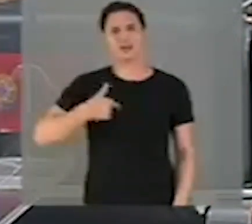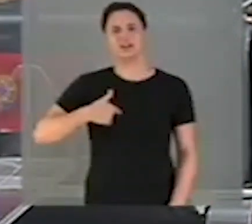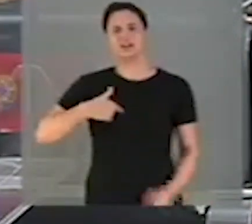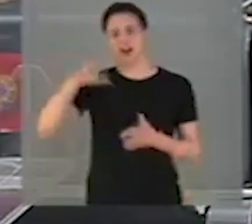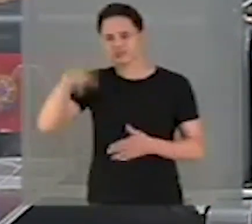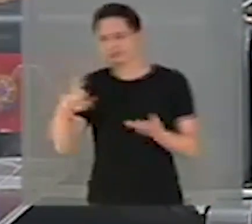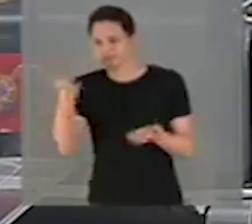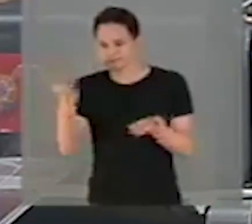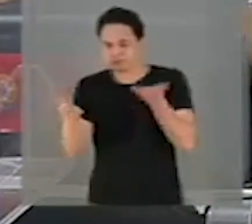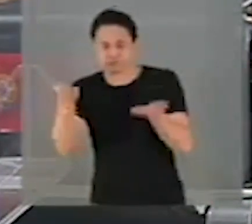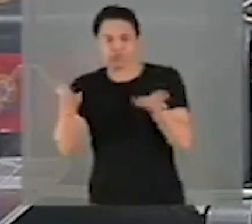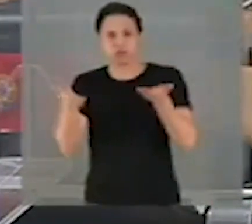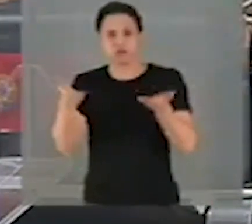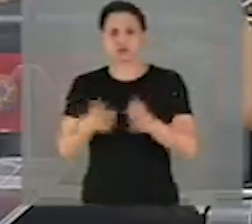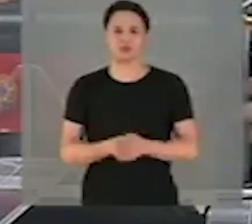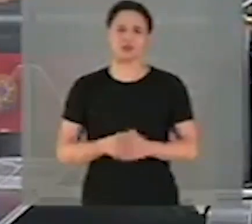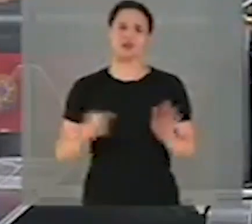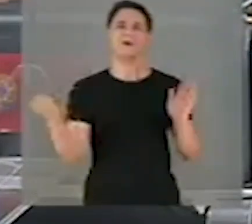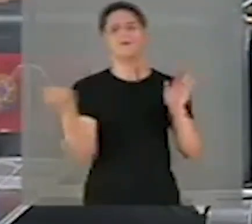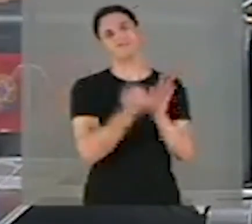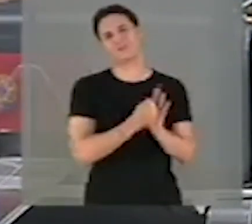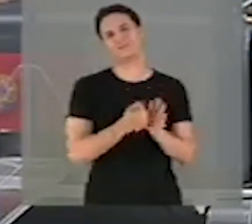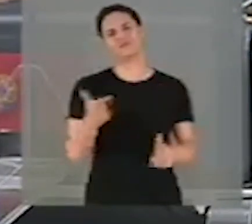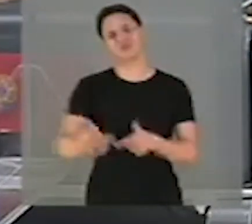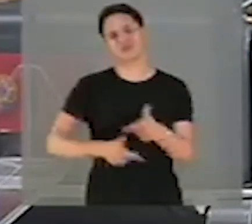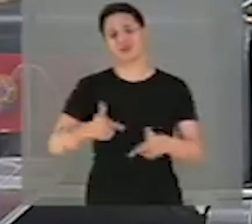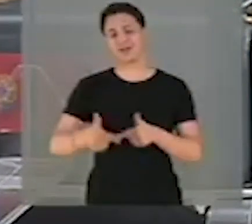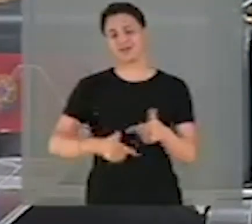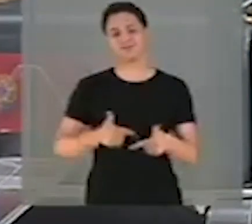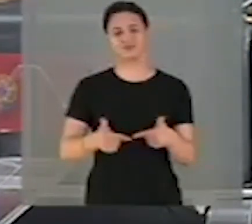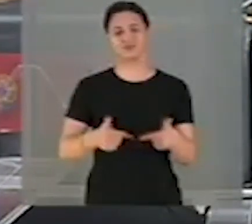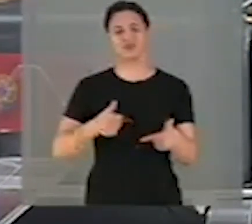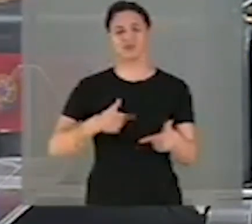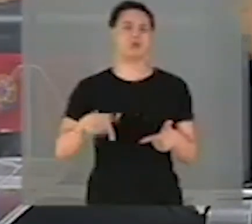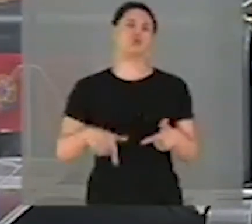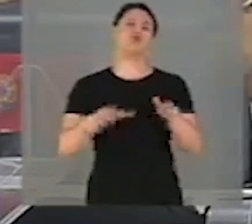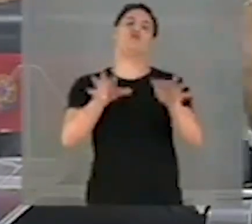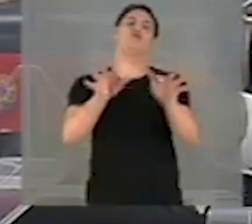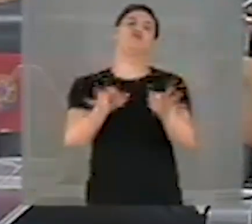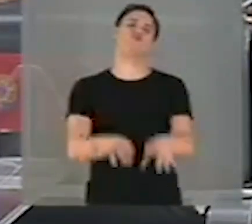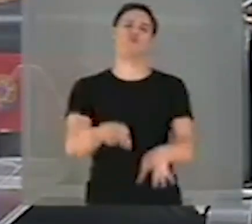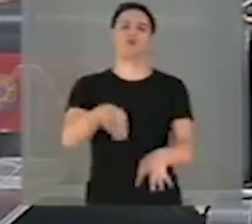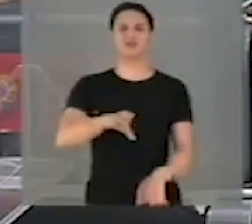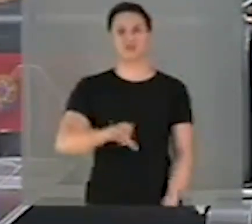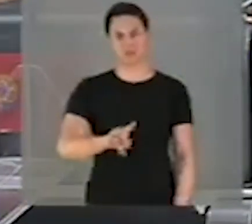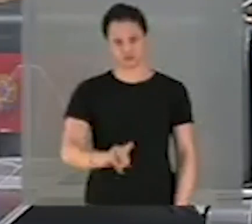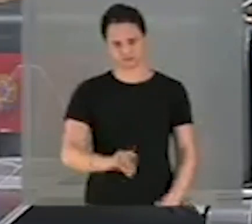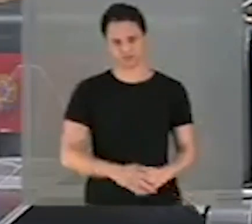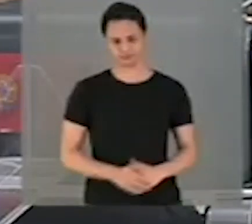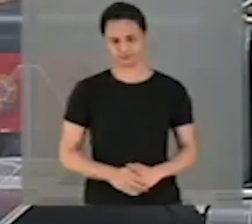é o que tem marcado o trabalho que se anuncia como conclusão desta CPI,